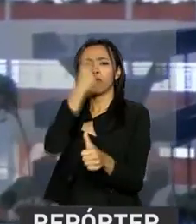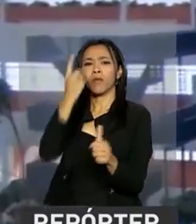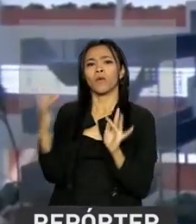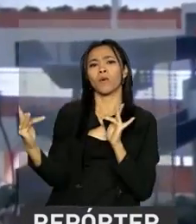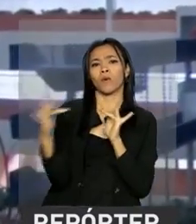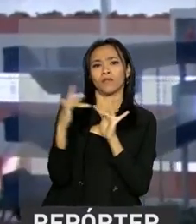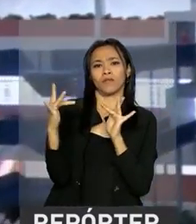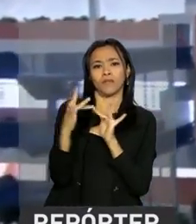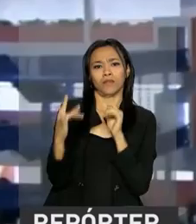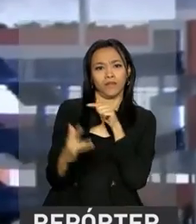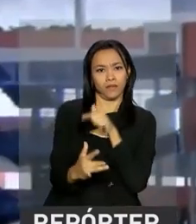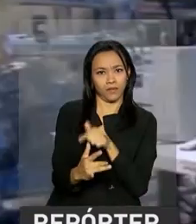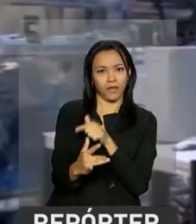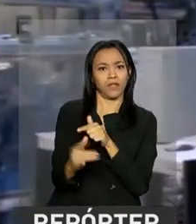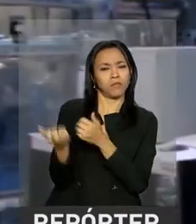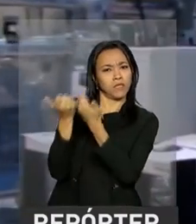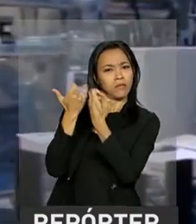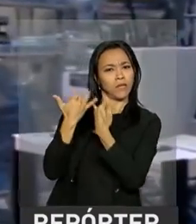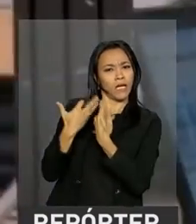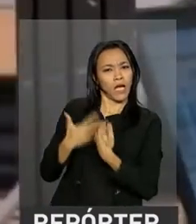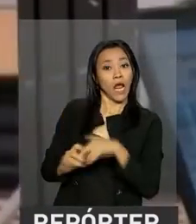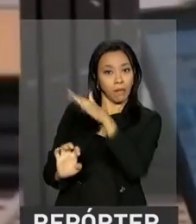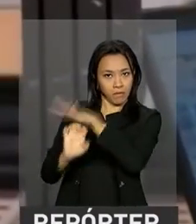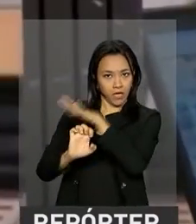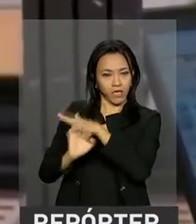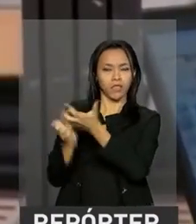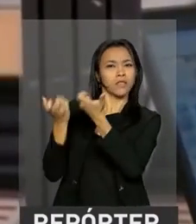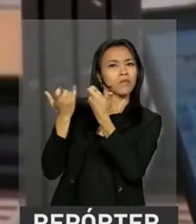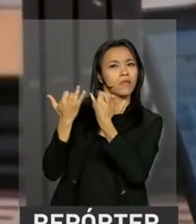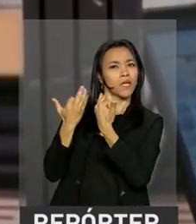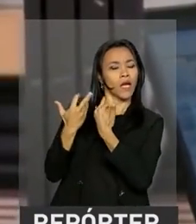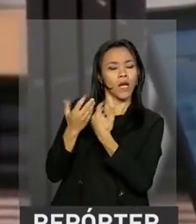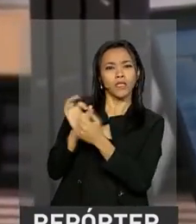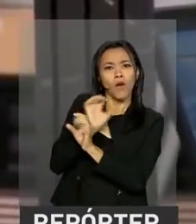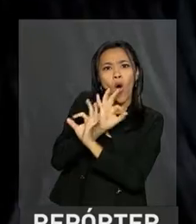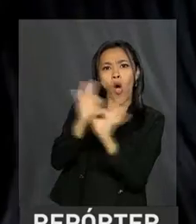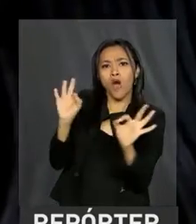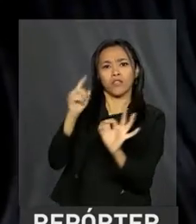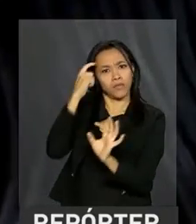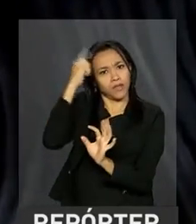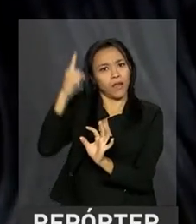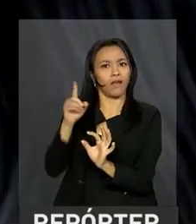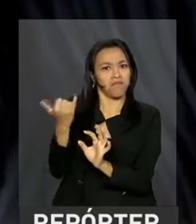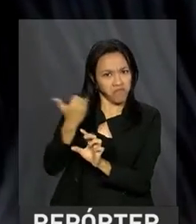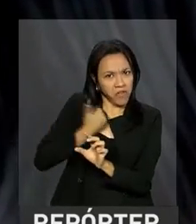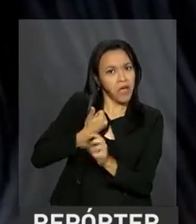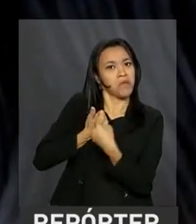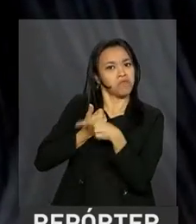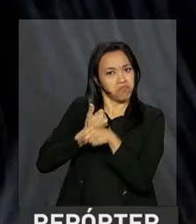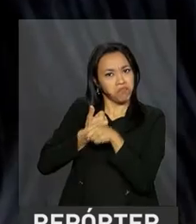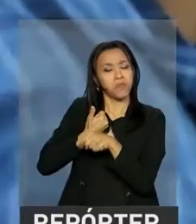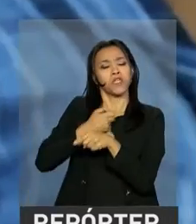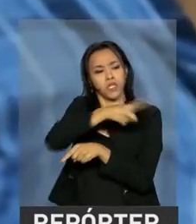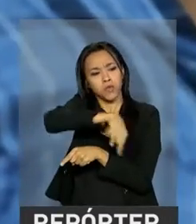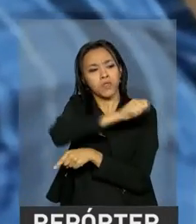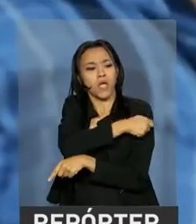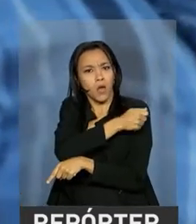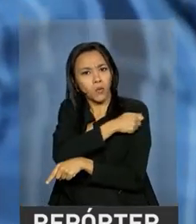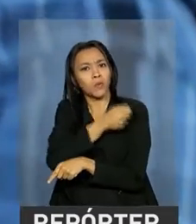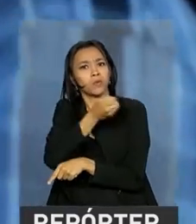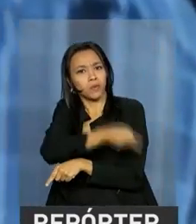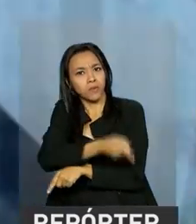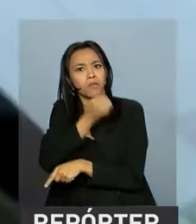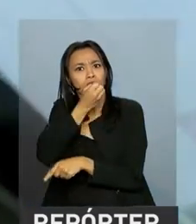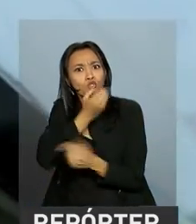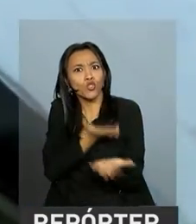lá, já nos falaram, a empresa nos falou que eles acharam a ideia maravilhosa. Falaram na época que os nossos alunos seriam os alunos